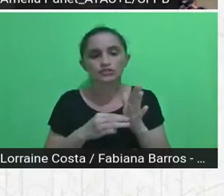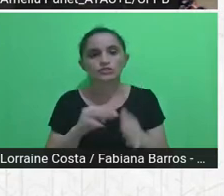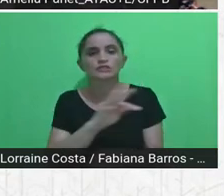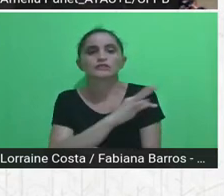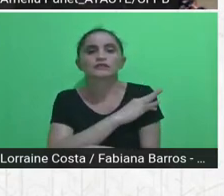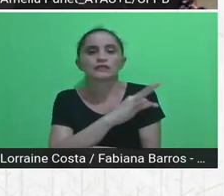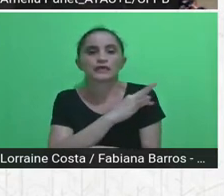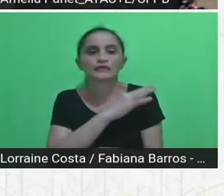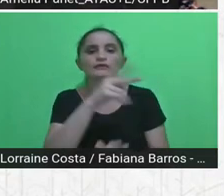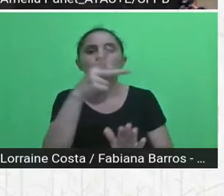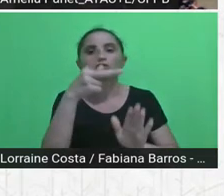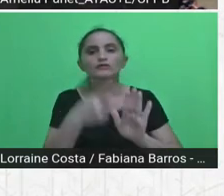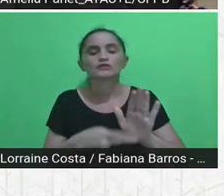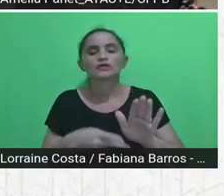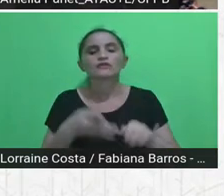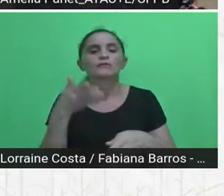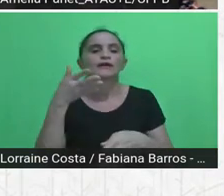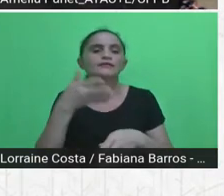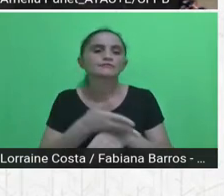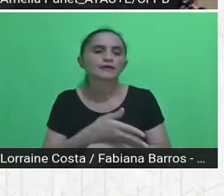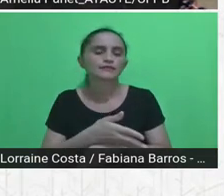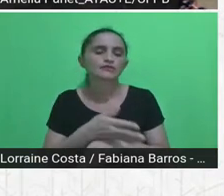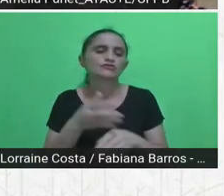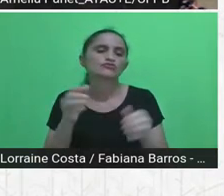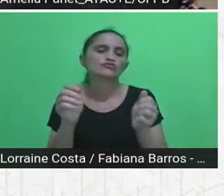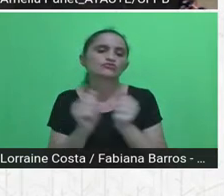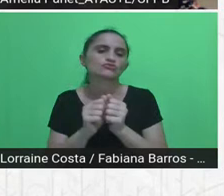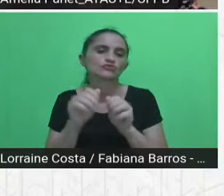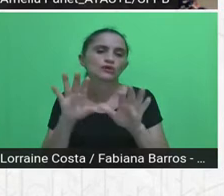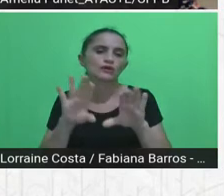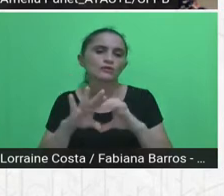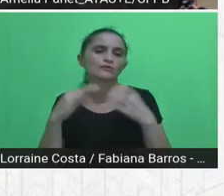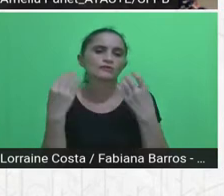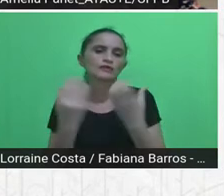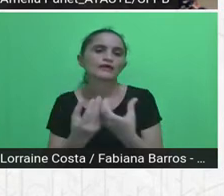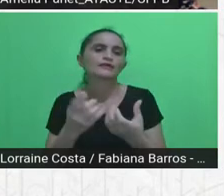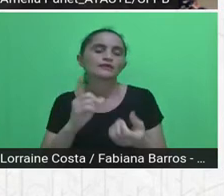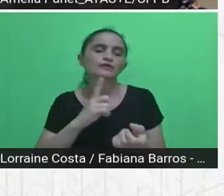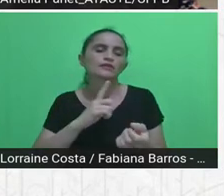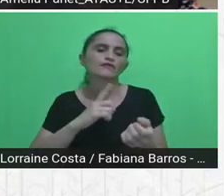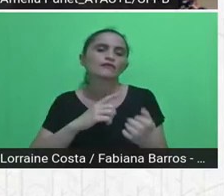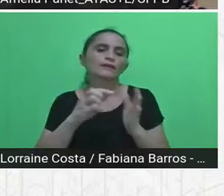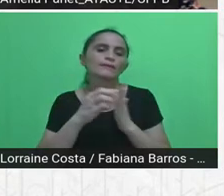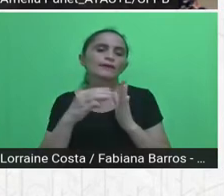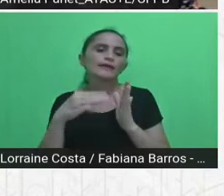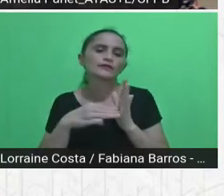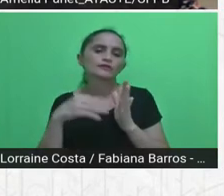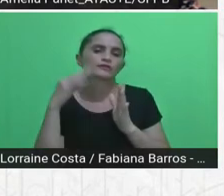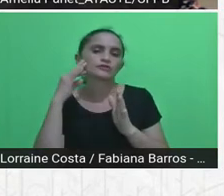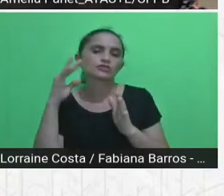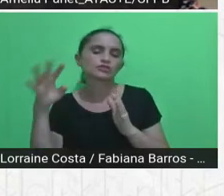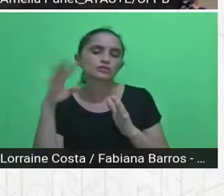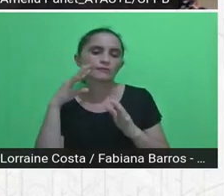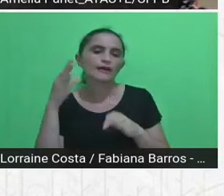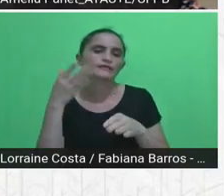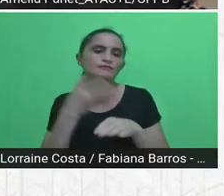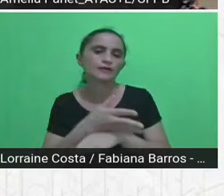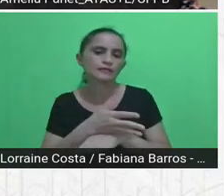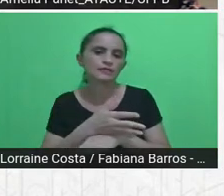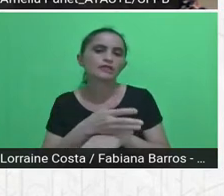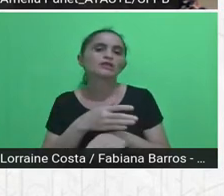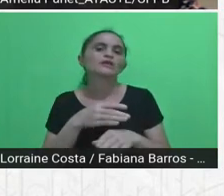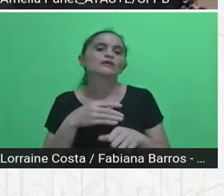diretamente junto à comunidade através dessas metodologias participativas na construção das